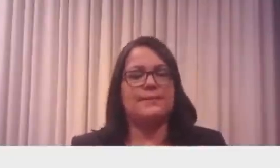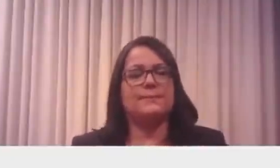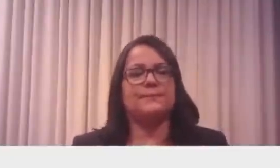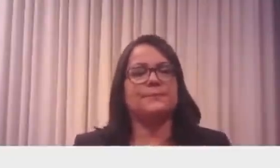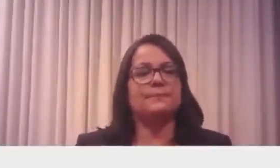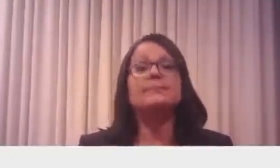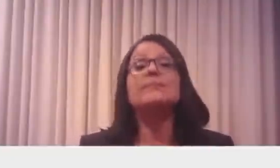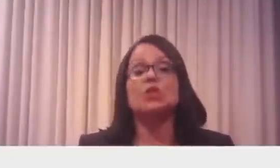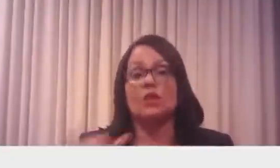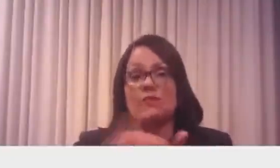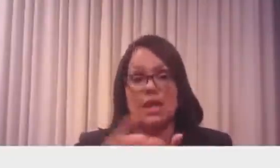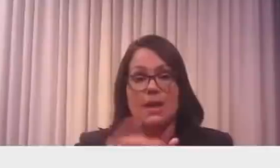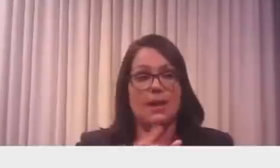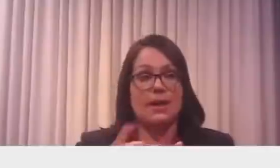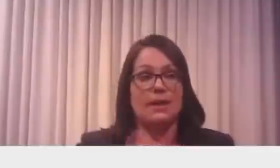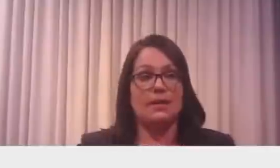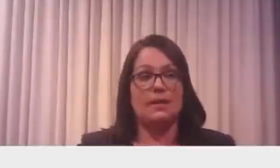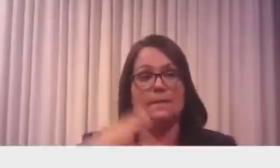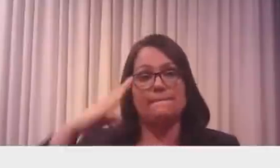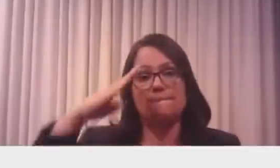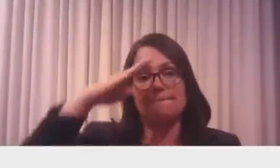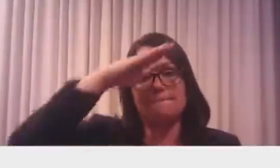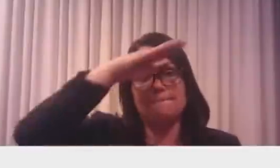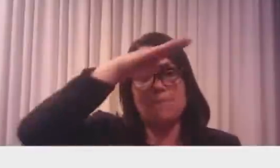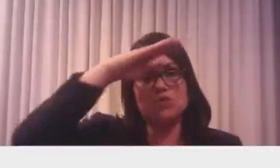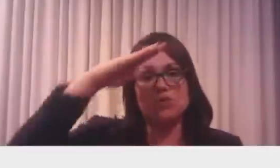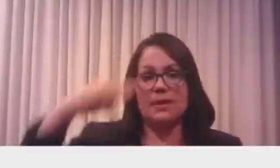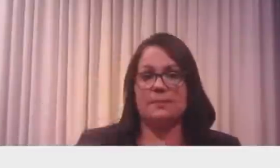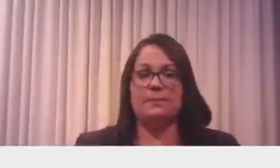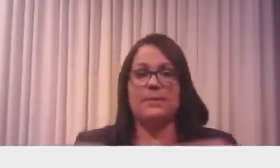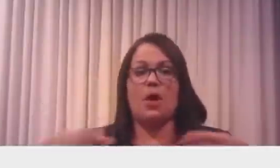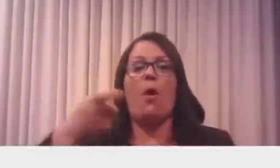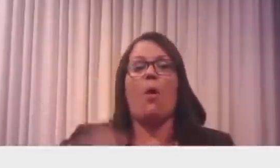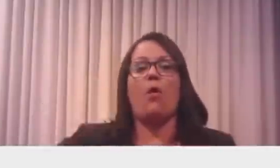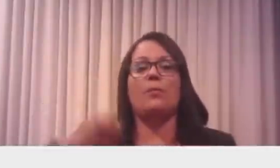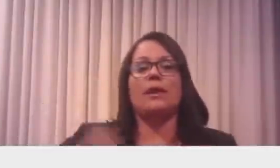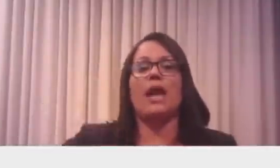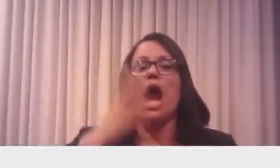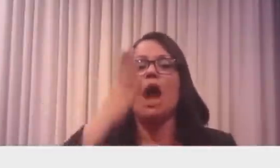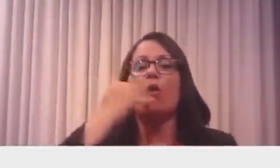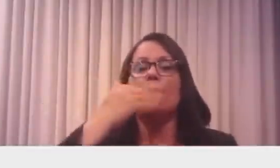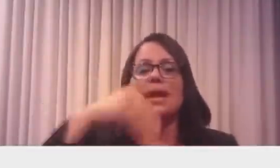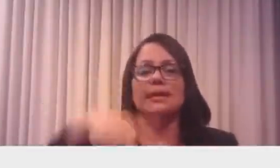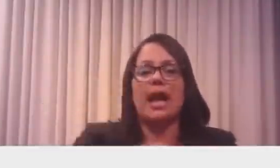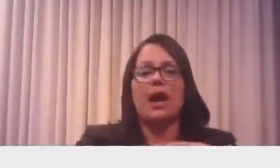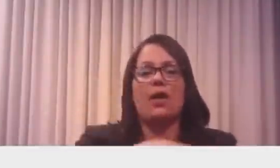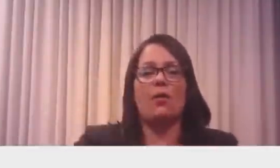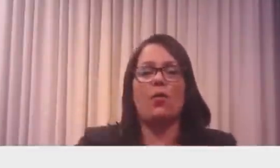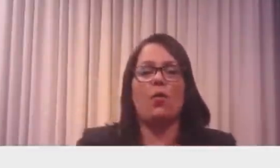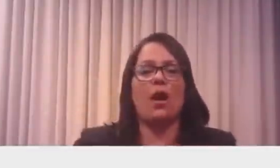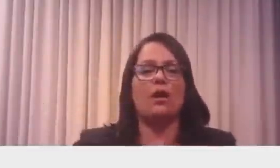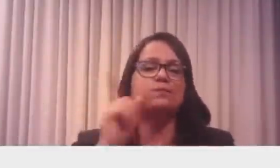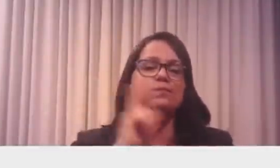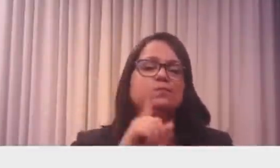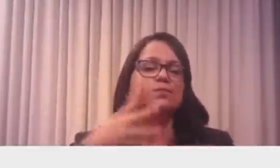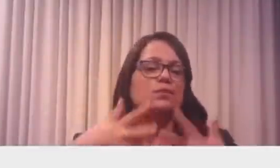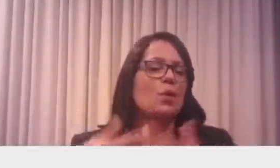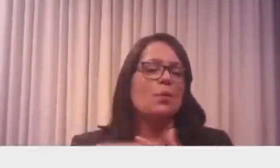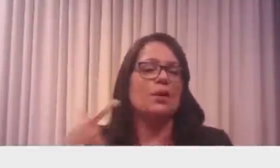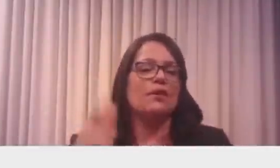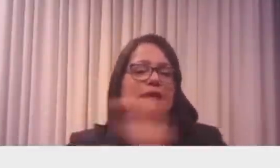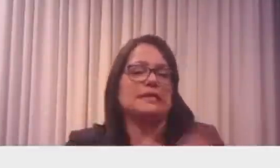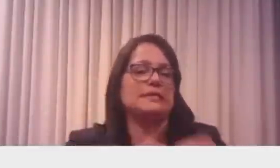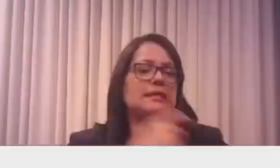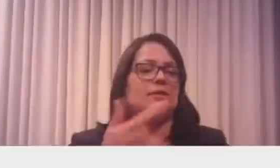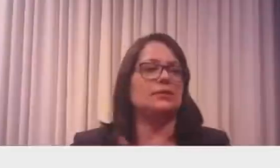Nova York. Bolsonaro e ministros são obrigados a comer no meio da rua dos Estados Unidos por não terem se vacinado.